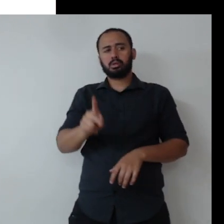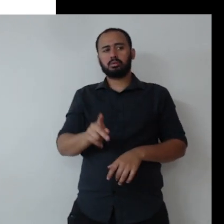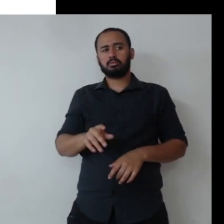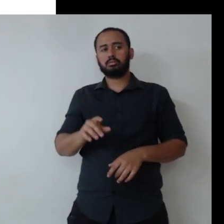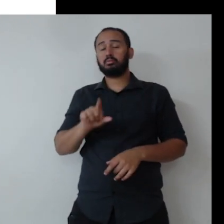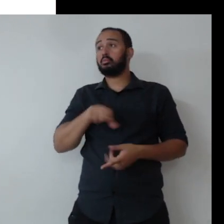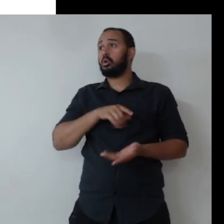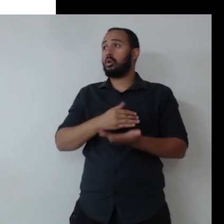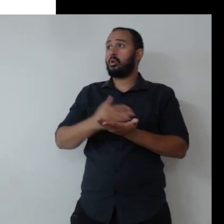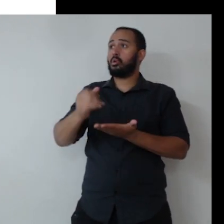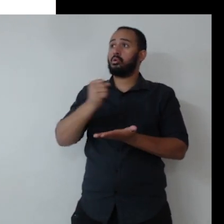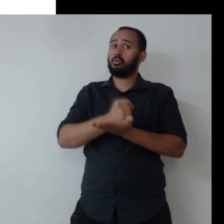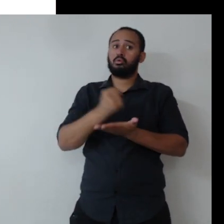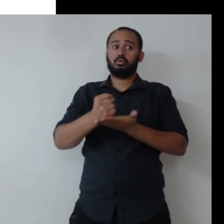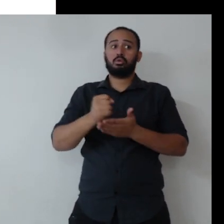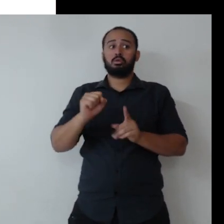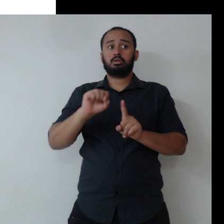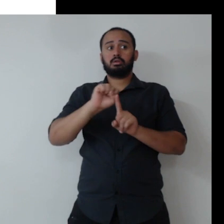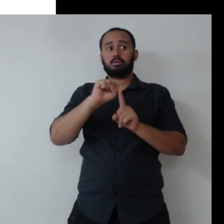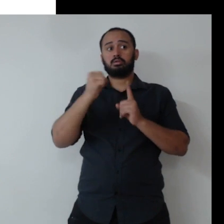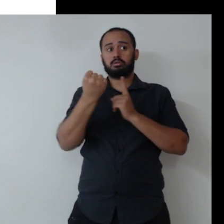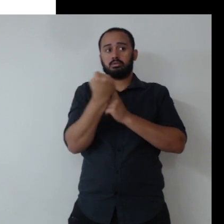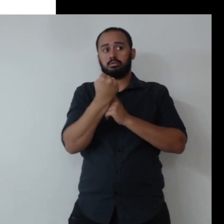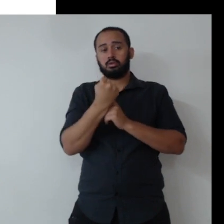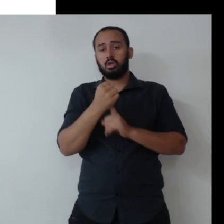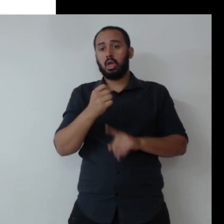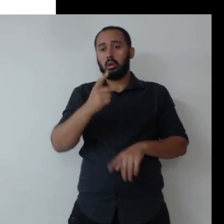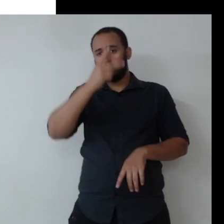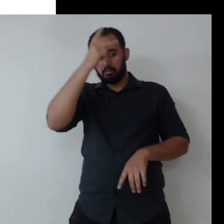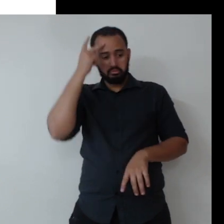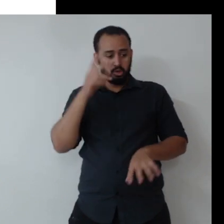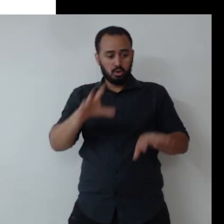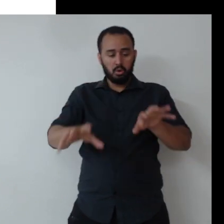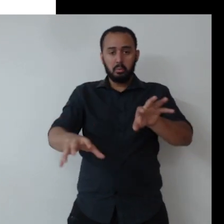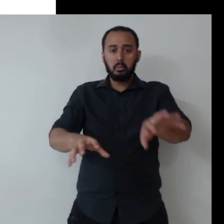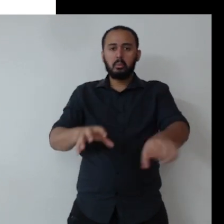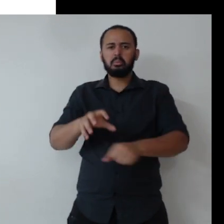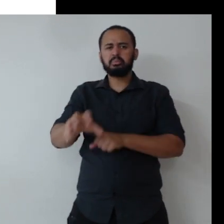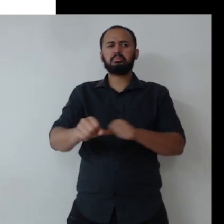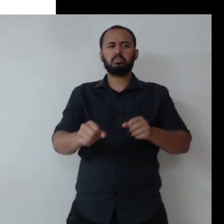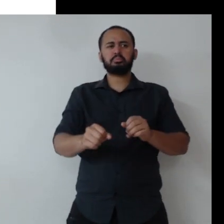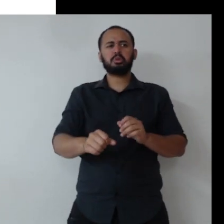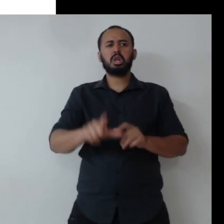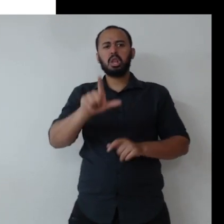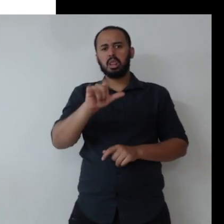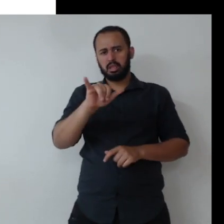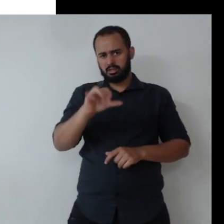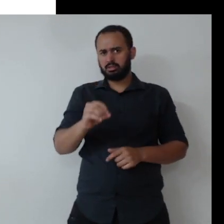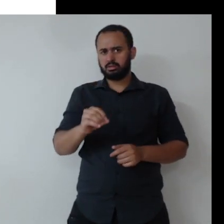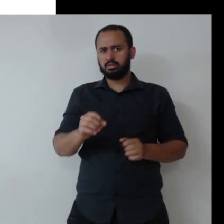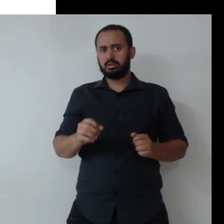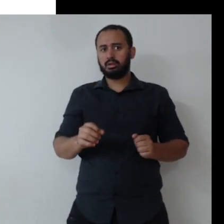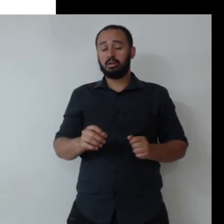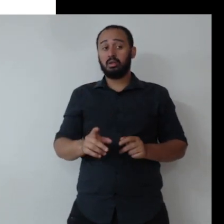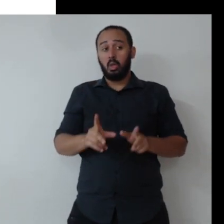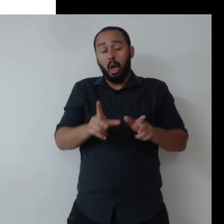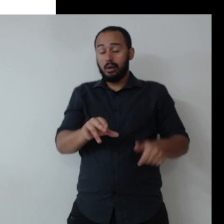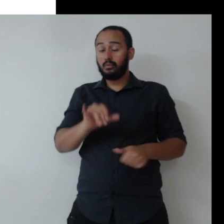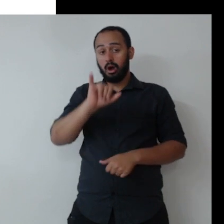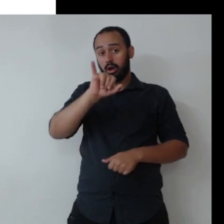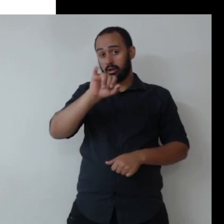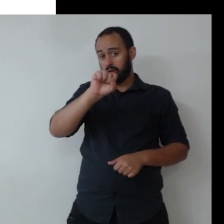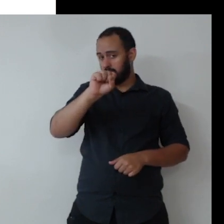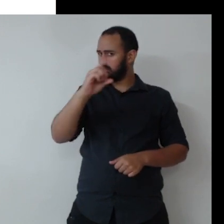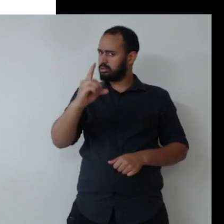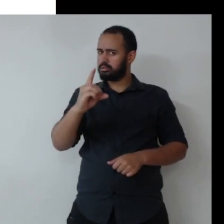contratar associação cooperativa de catadores. Então, a contratação compartilhada tem tudo a ver com o ESG, porque a gente